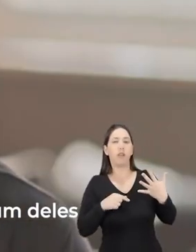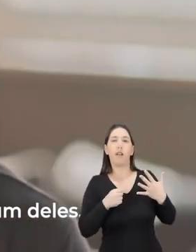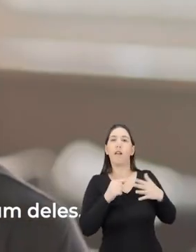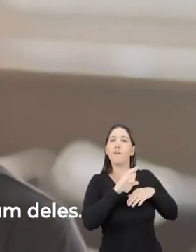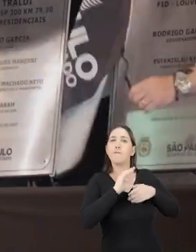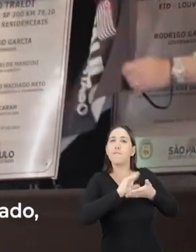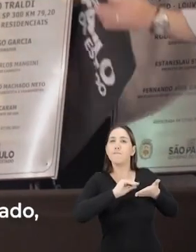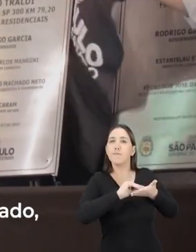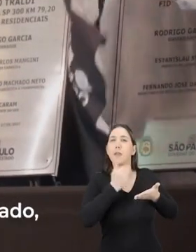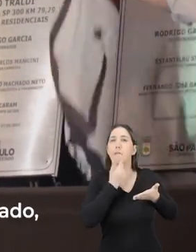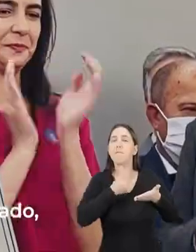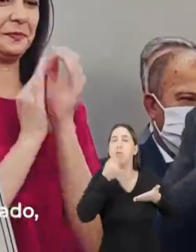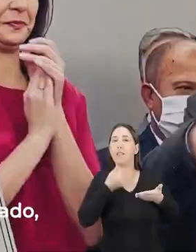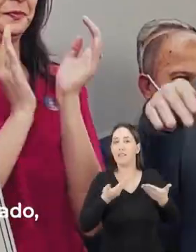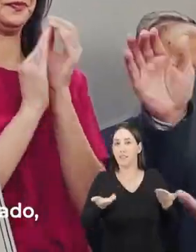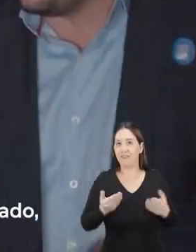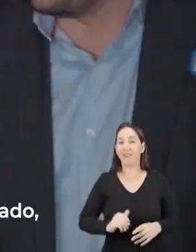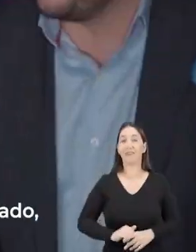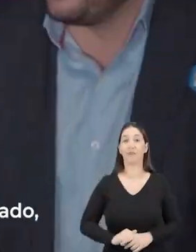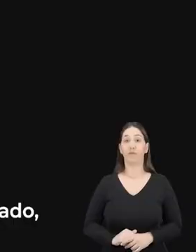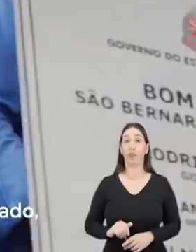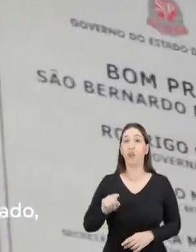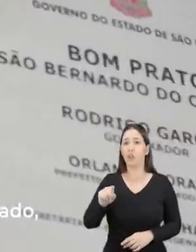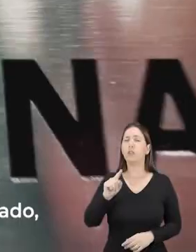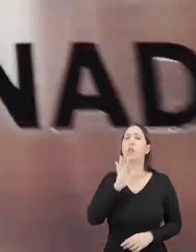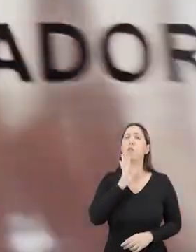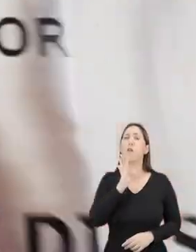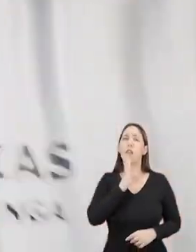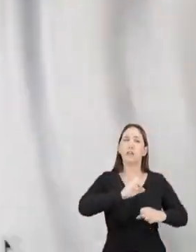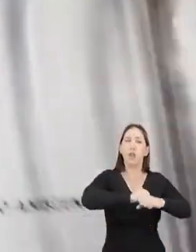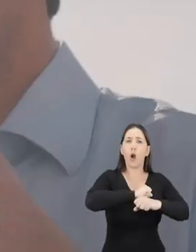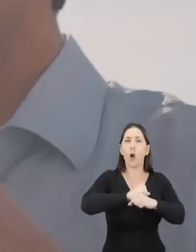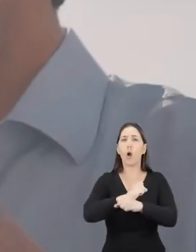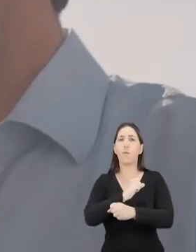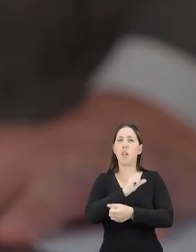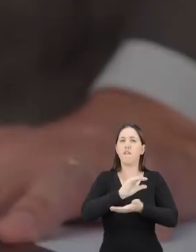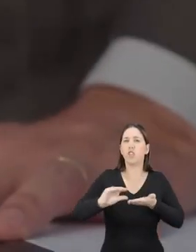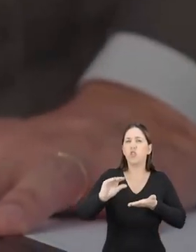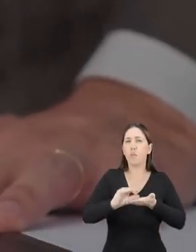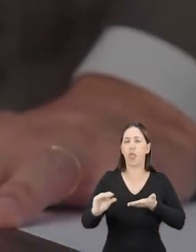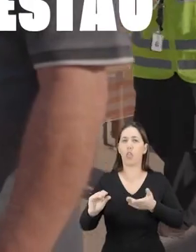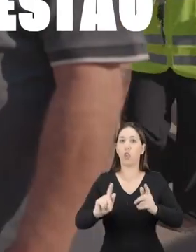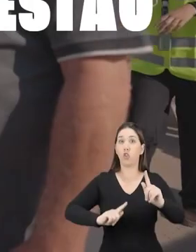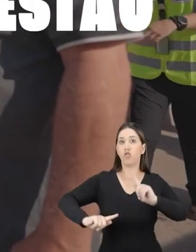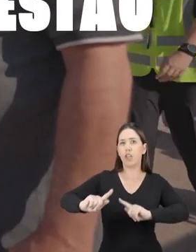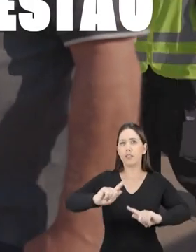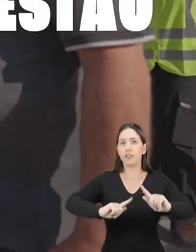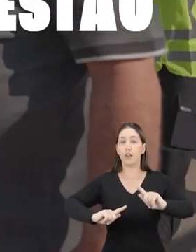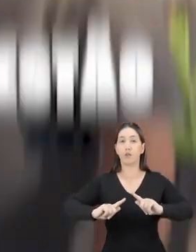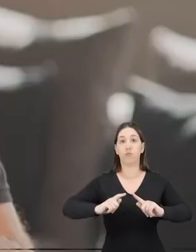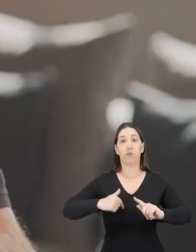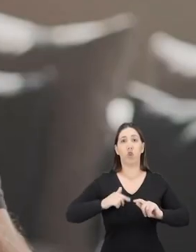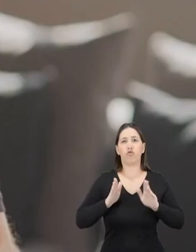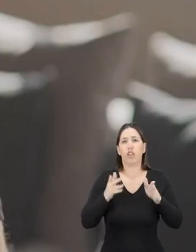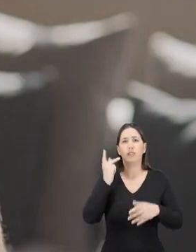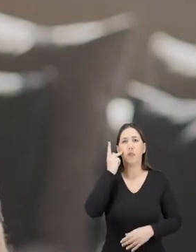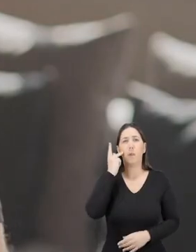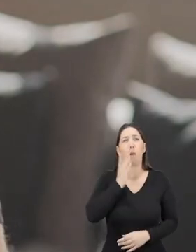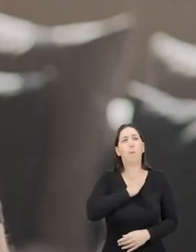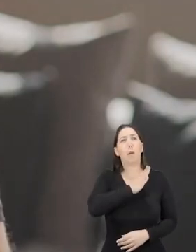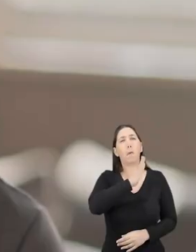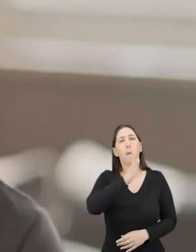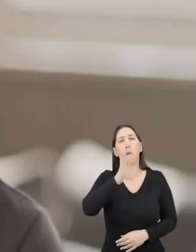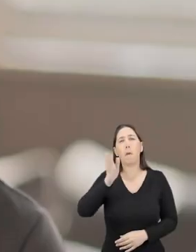melhor de cada um deles. Um cara que tem o nome em vários cantos do Estado. Que conhece de obra, investimento e gestão. Depois de rodar